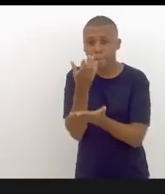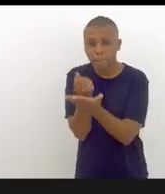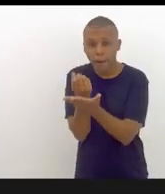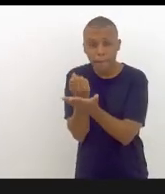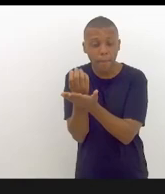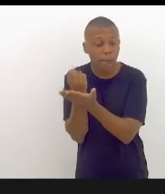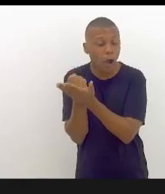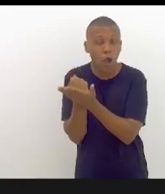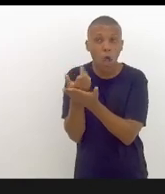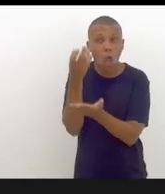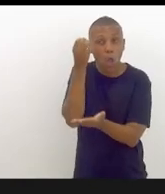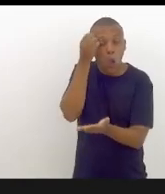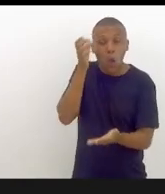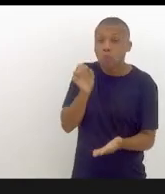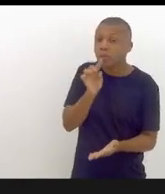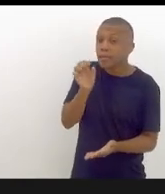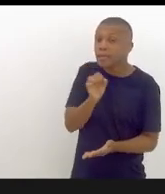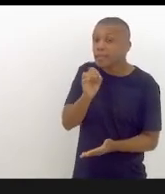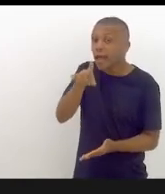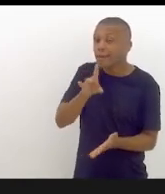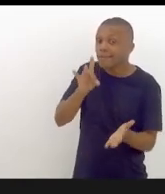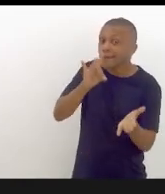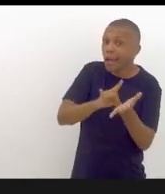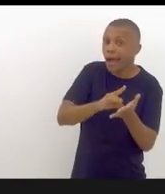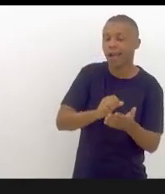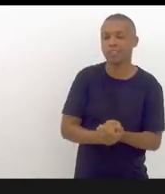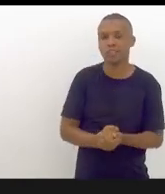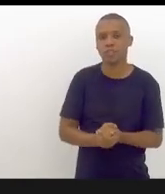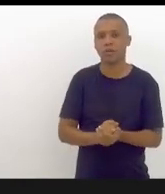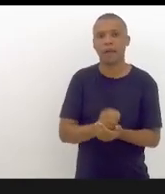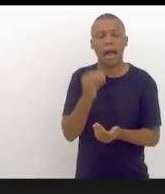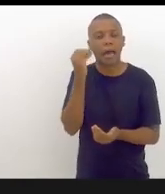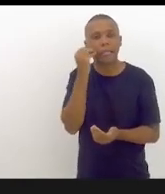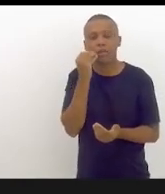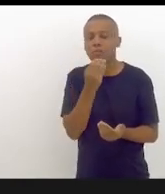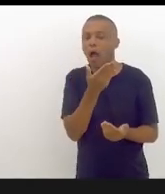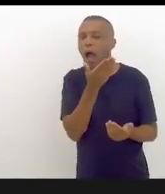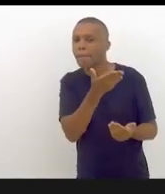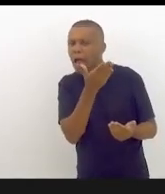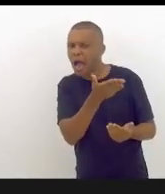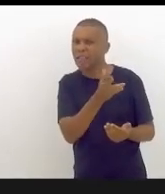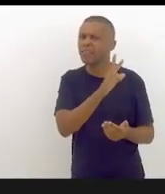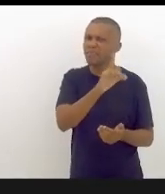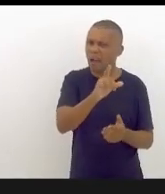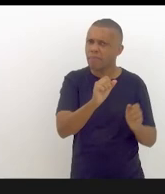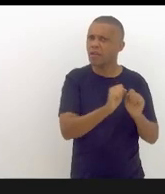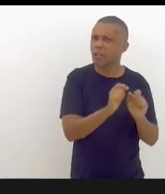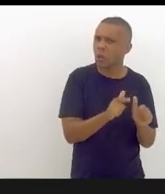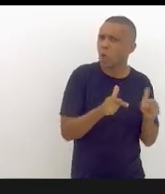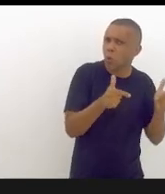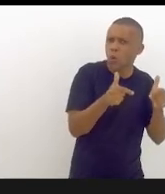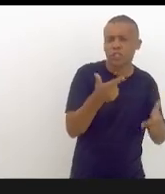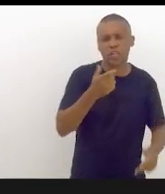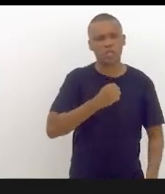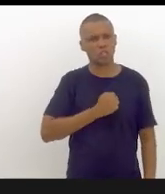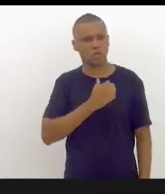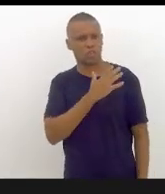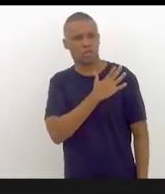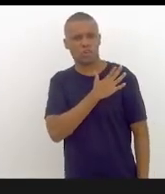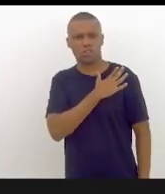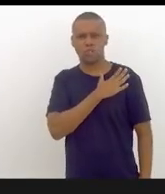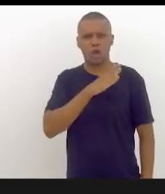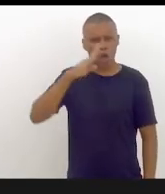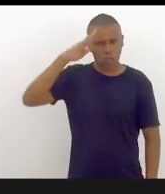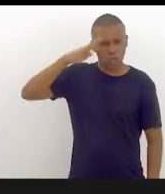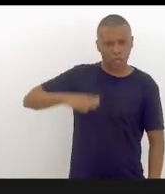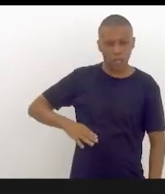sei se é verdadeiro, cheio de ameaça, não sei se é fake news, desse general, soldadinho, Heleno, não sei